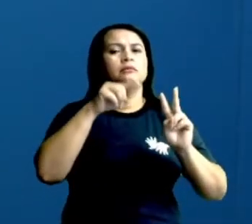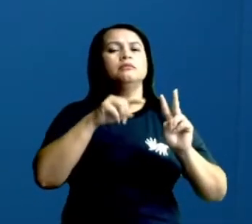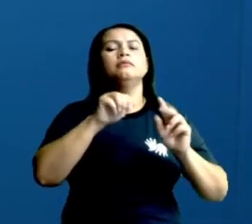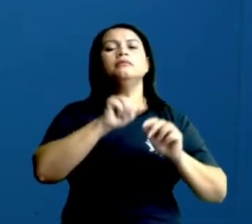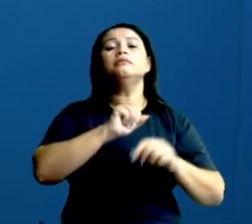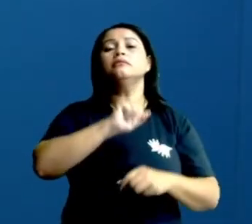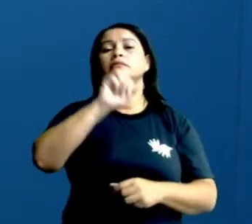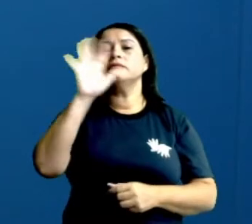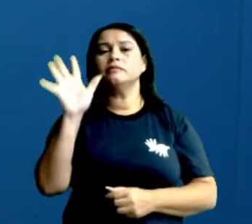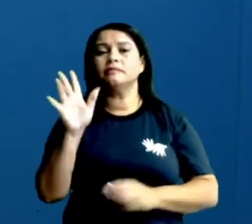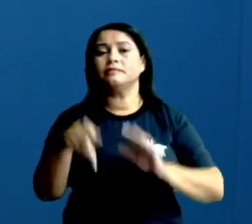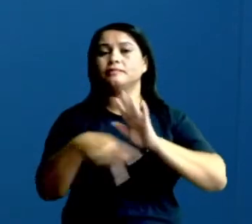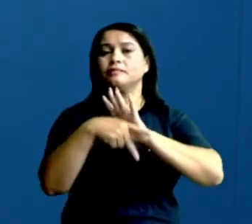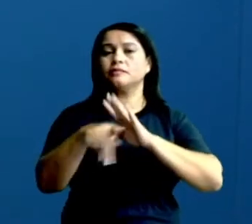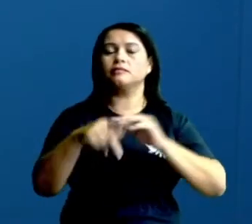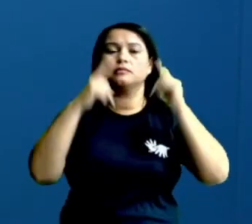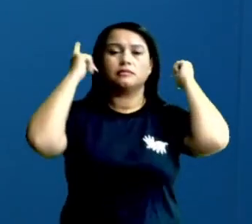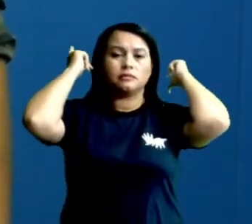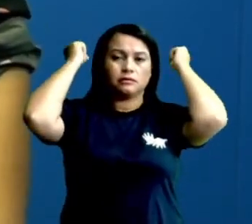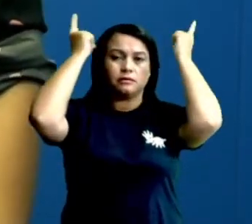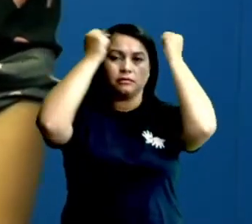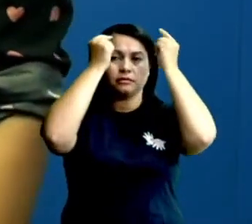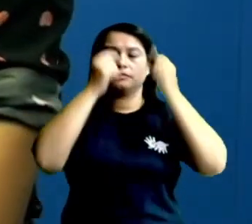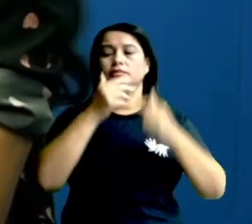alfabeto grego, romano. Tá bom? Então vamos lá.